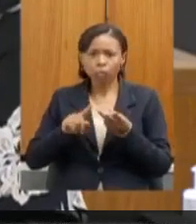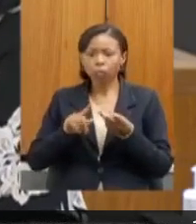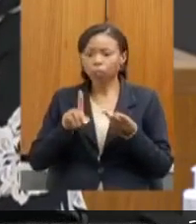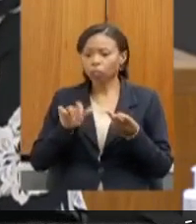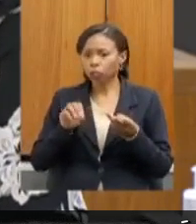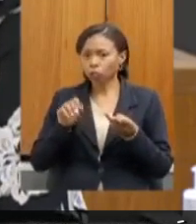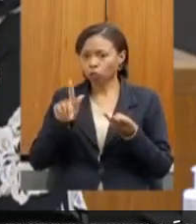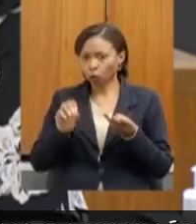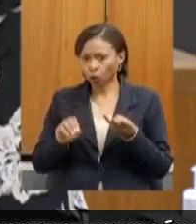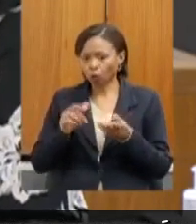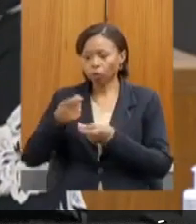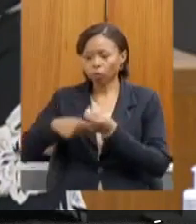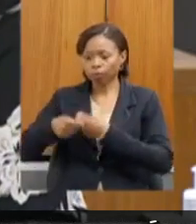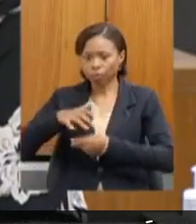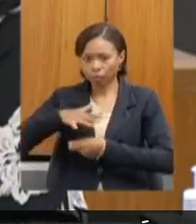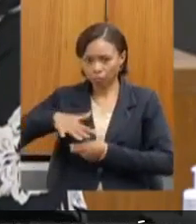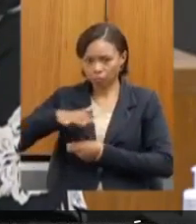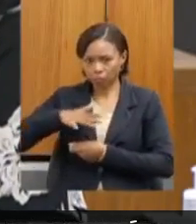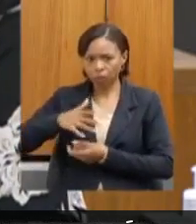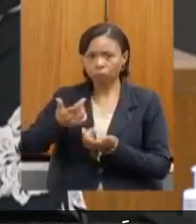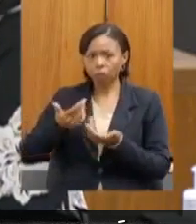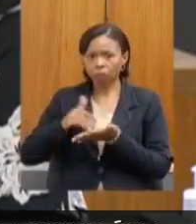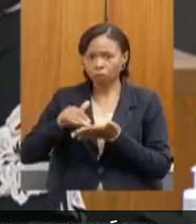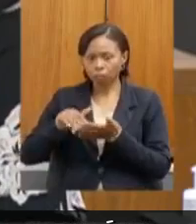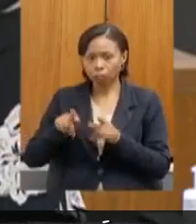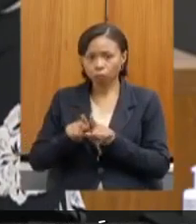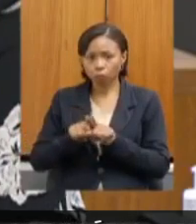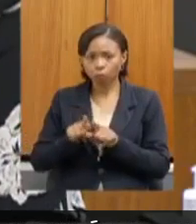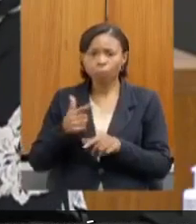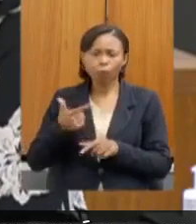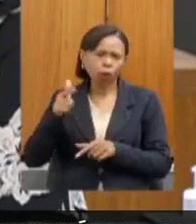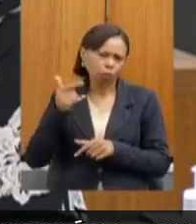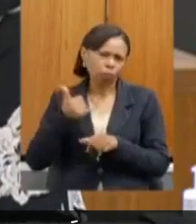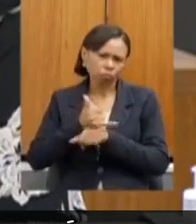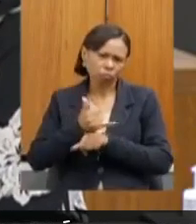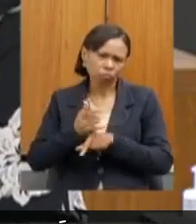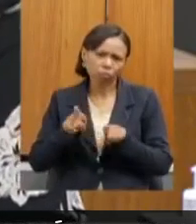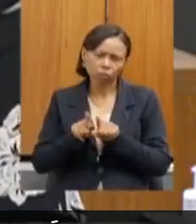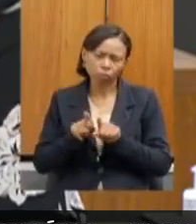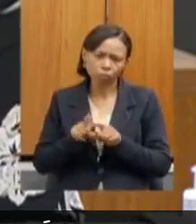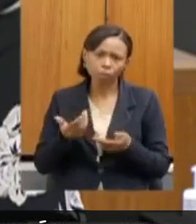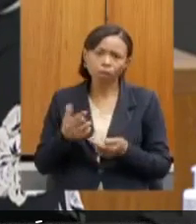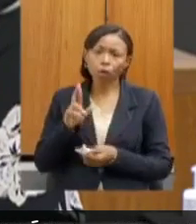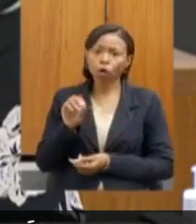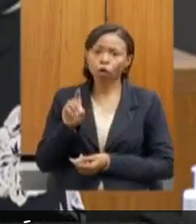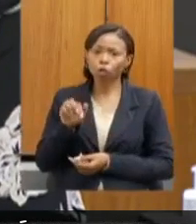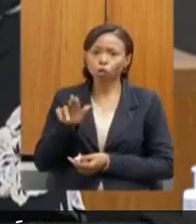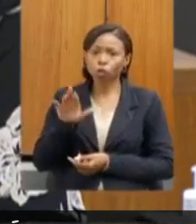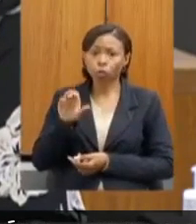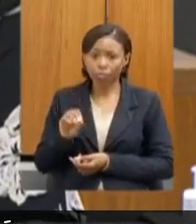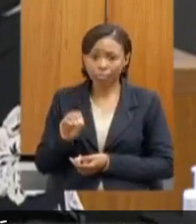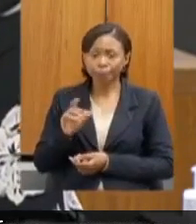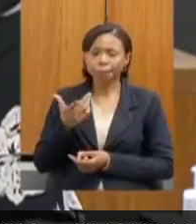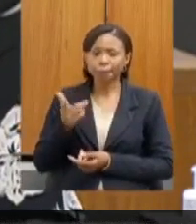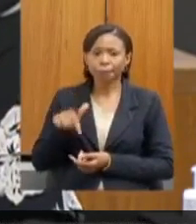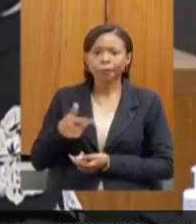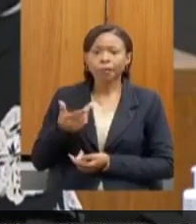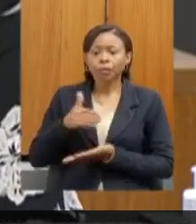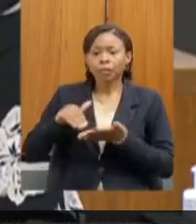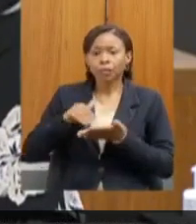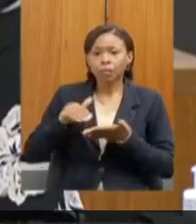área administrativa, os que não estão presentes aqui também, o Rodrigo Franco, nosso subsecretário de saneamento e gestão